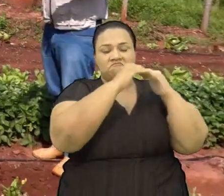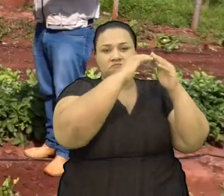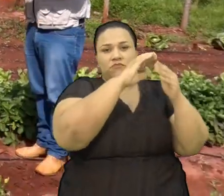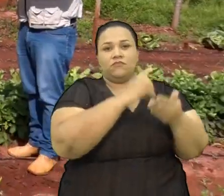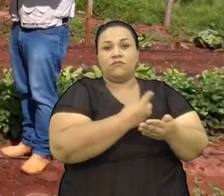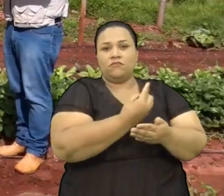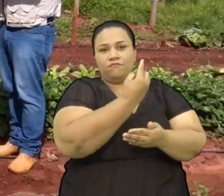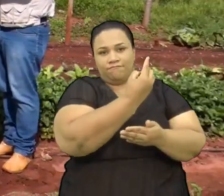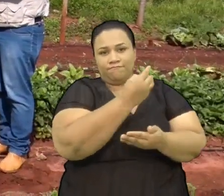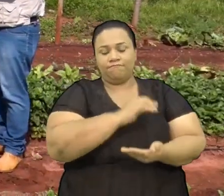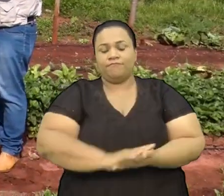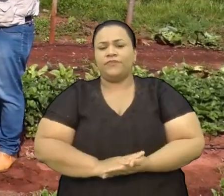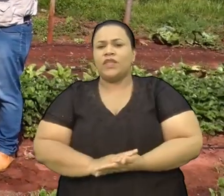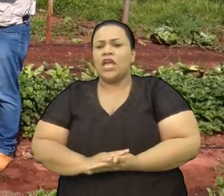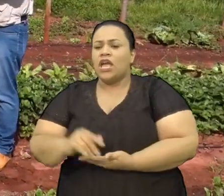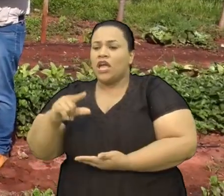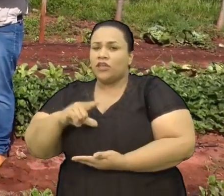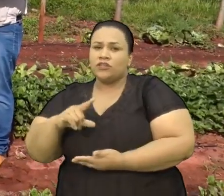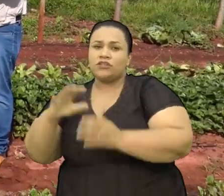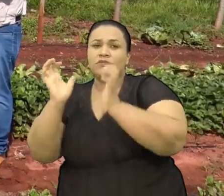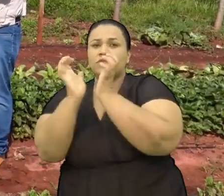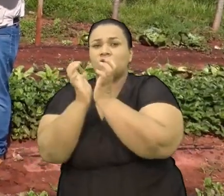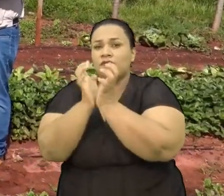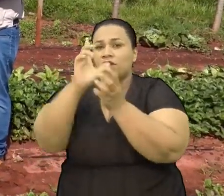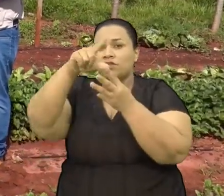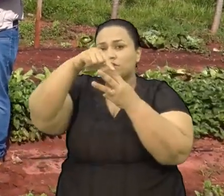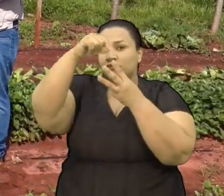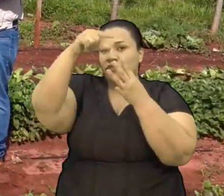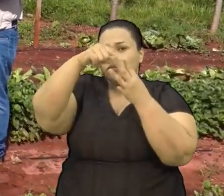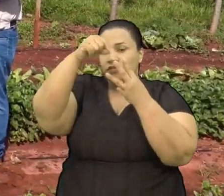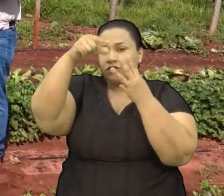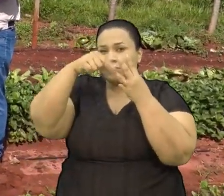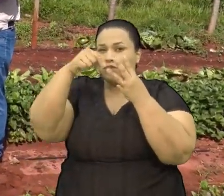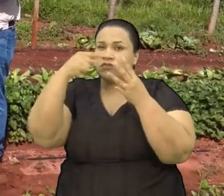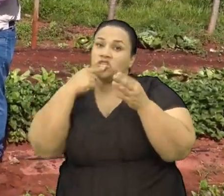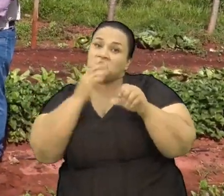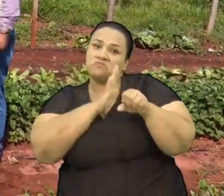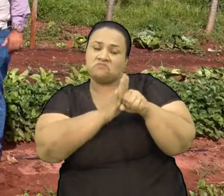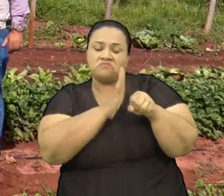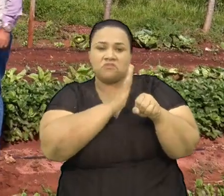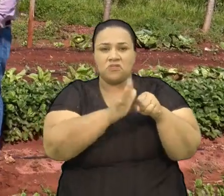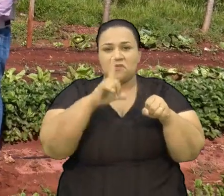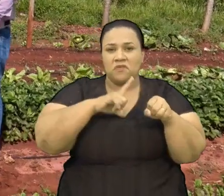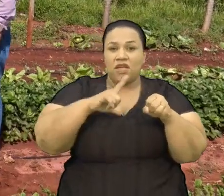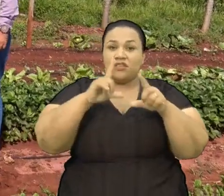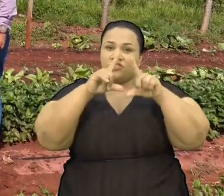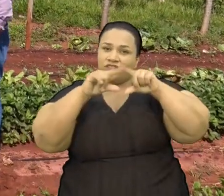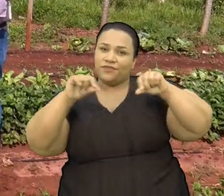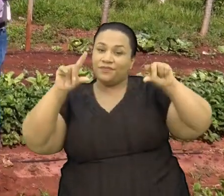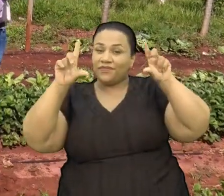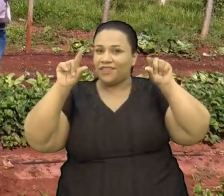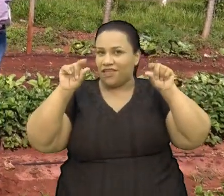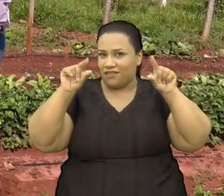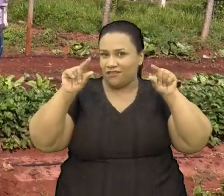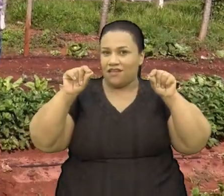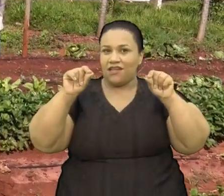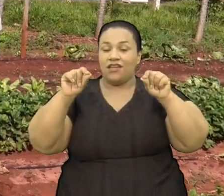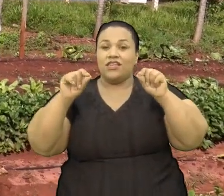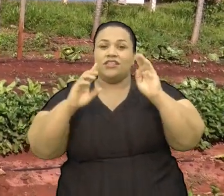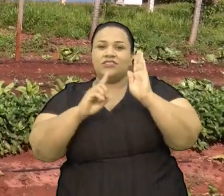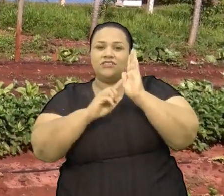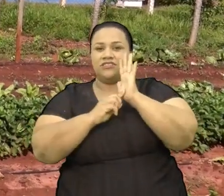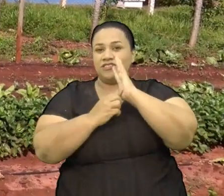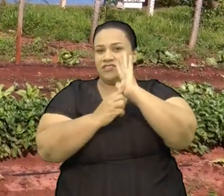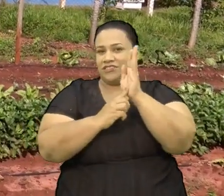Aqui nós temos além do alface, cebolinha Tem tomate, tem quiabo Tem salsinha